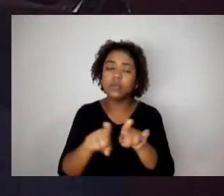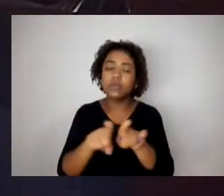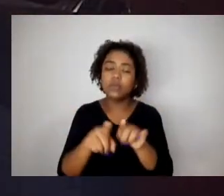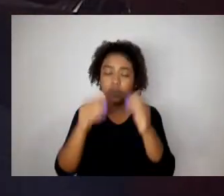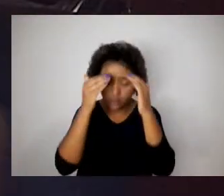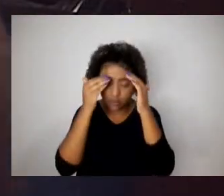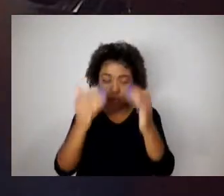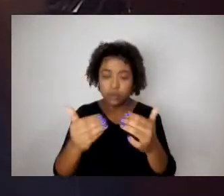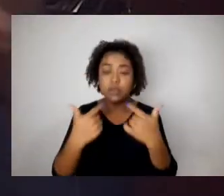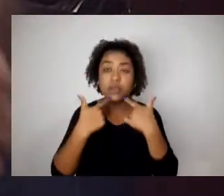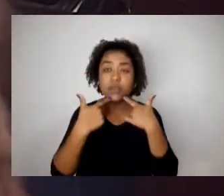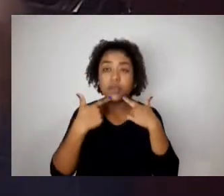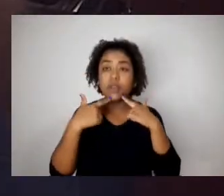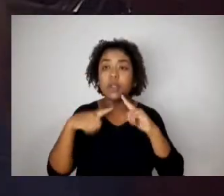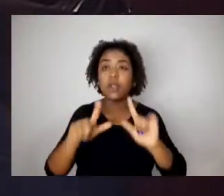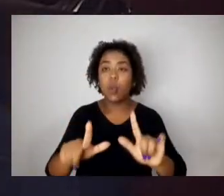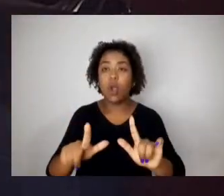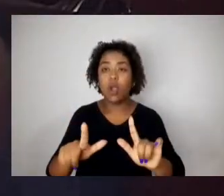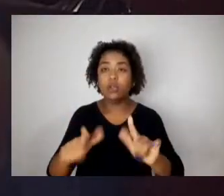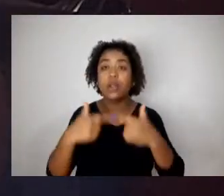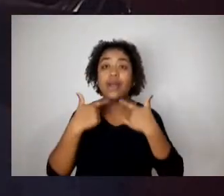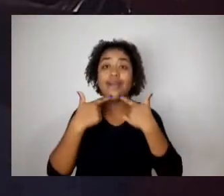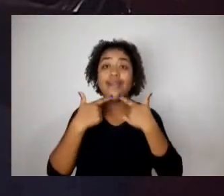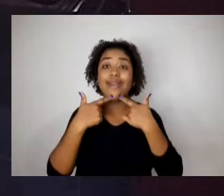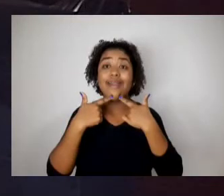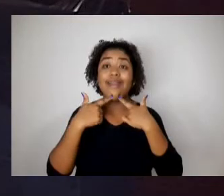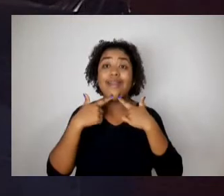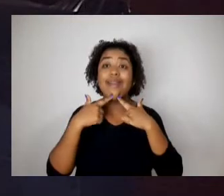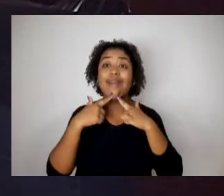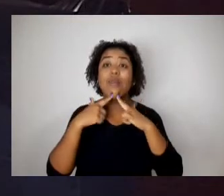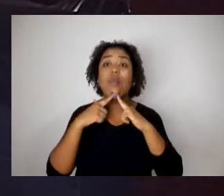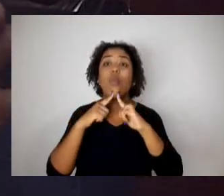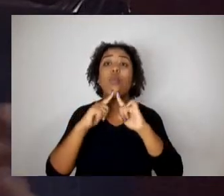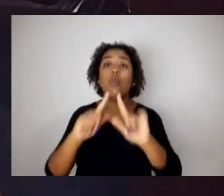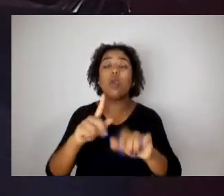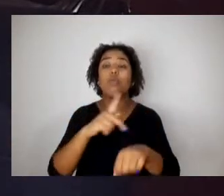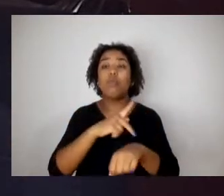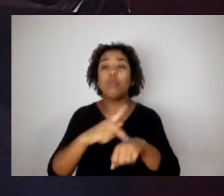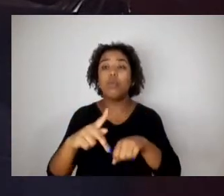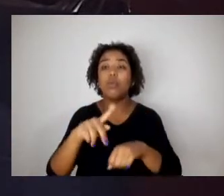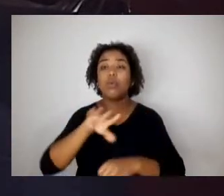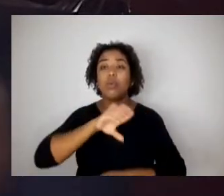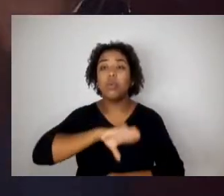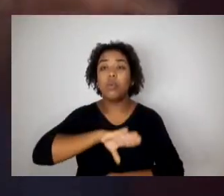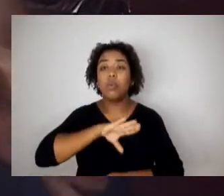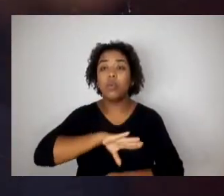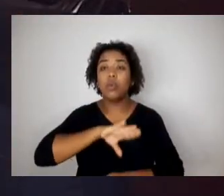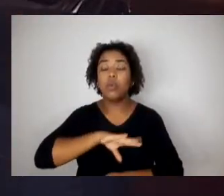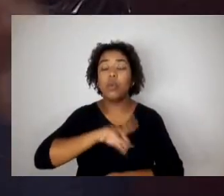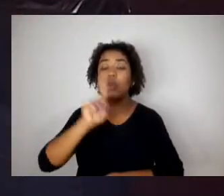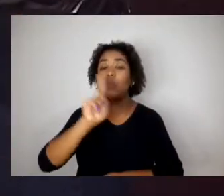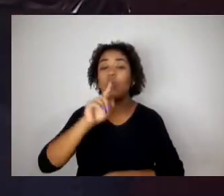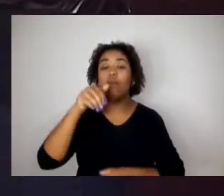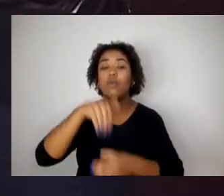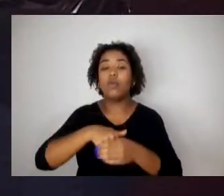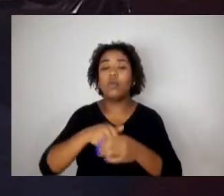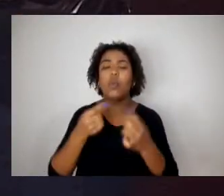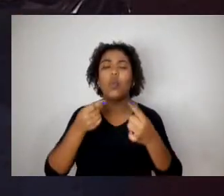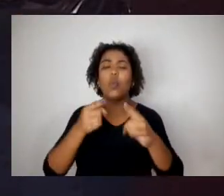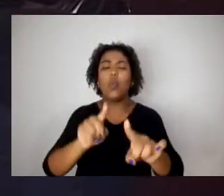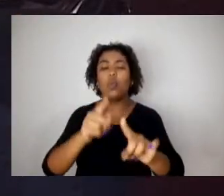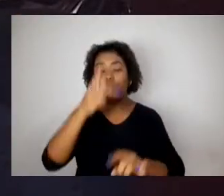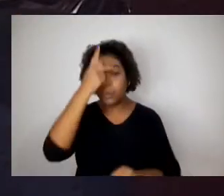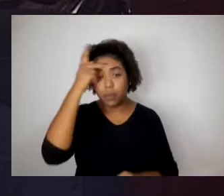o todo. A linguagem pura, a linguagem portuguesa. Não votamos contra ninguém, até porque aprovamos uma